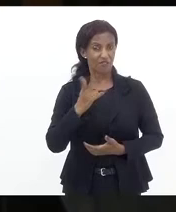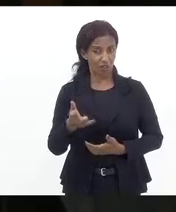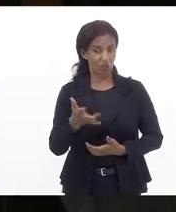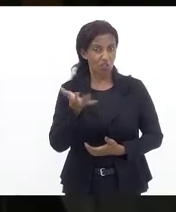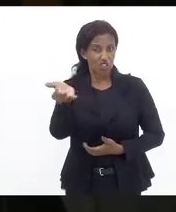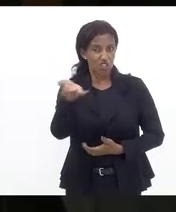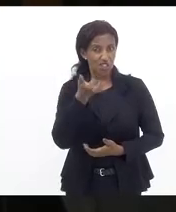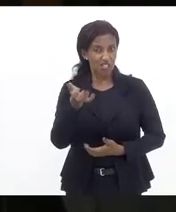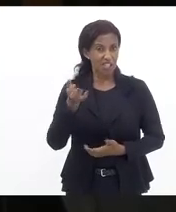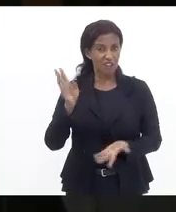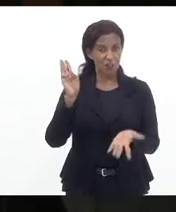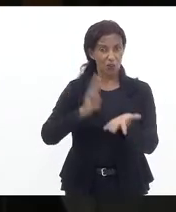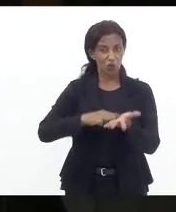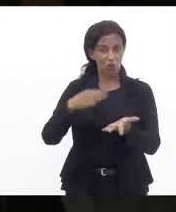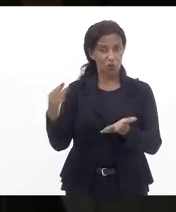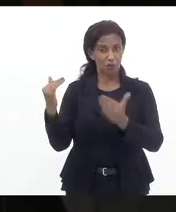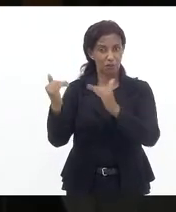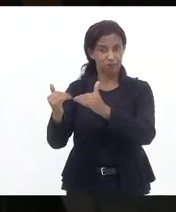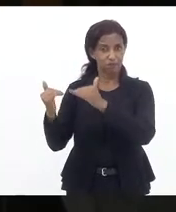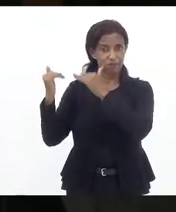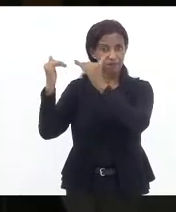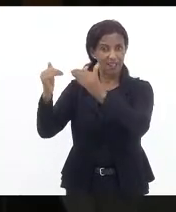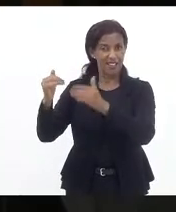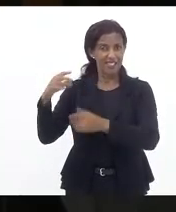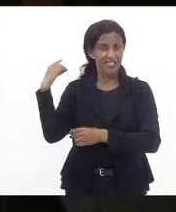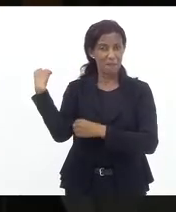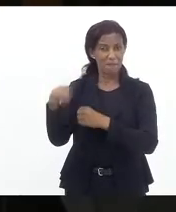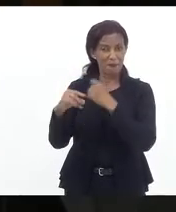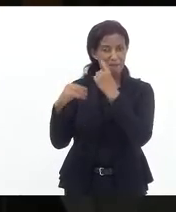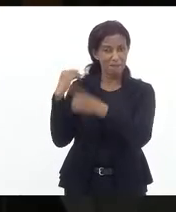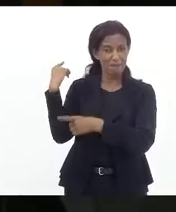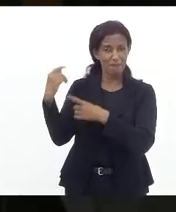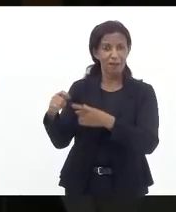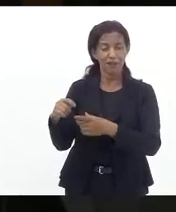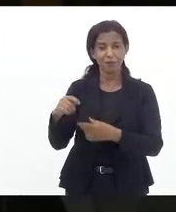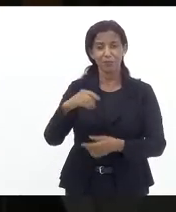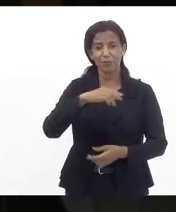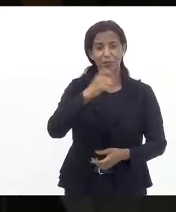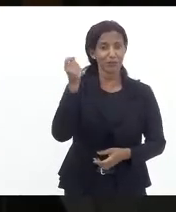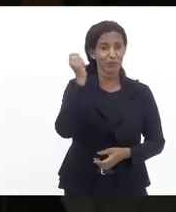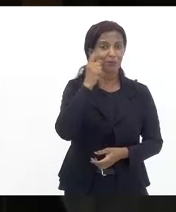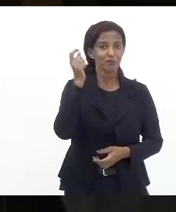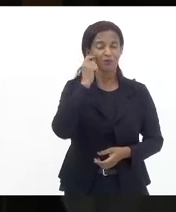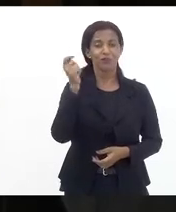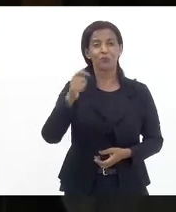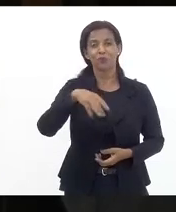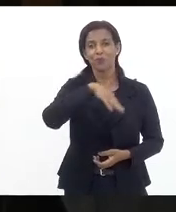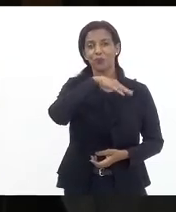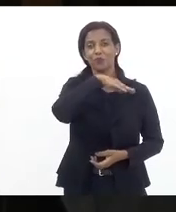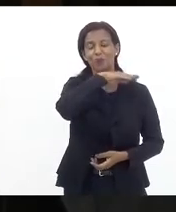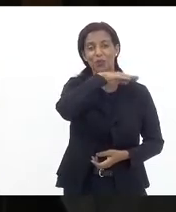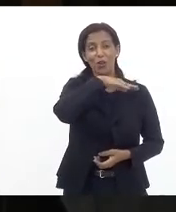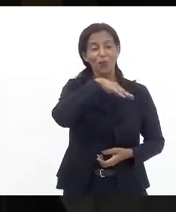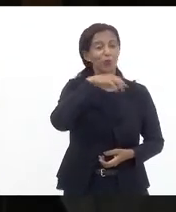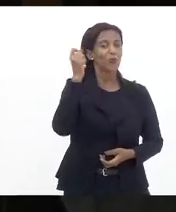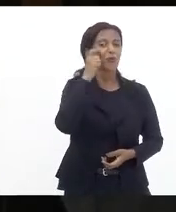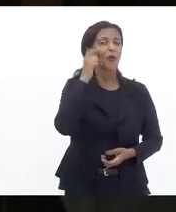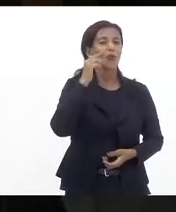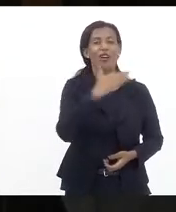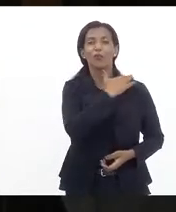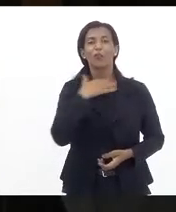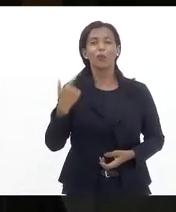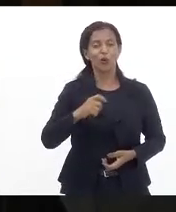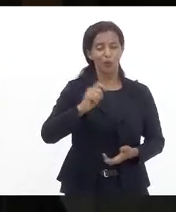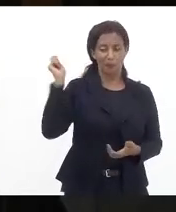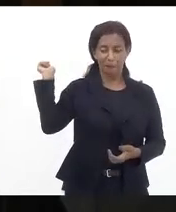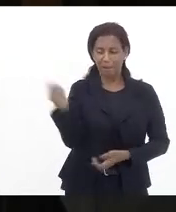os membros do Supremo serem espancados com um gato morto ele disse que queria